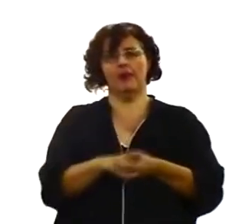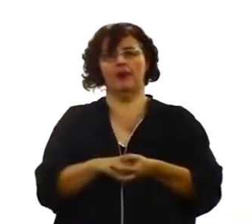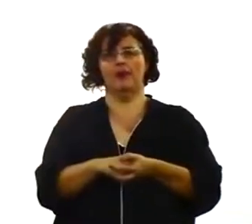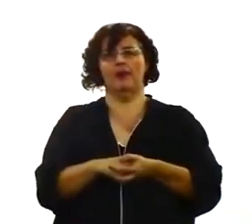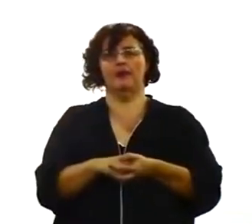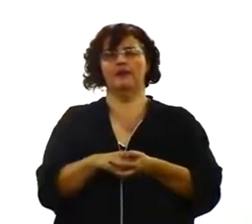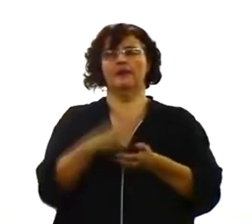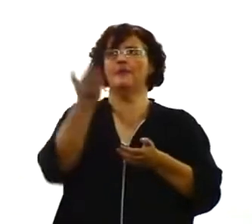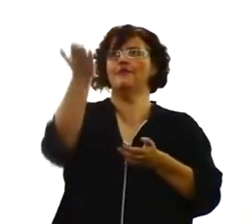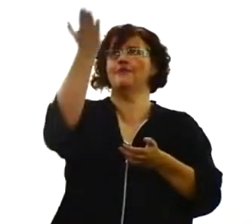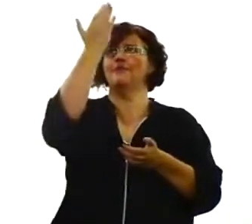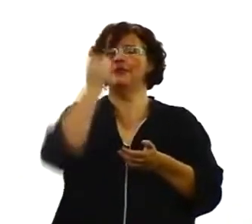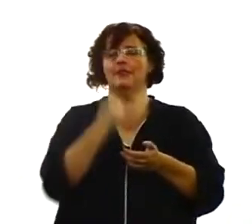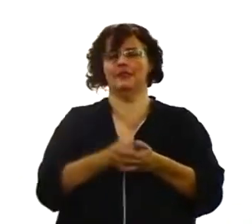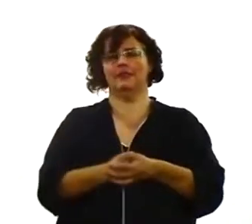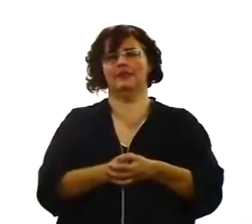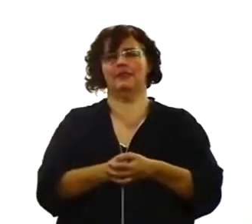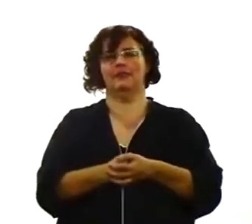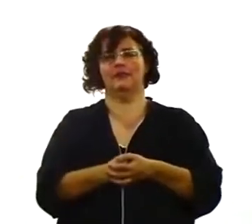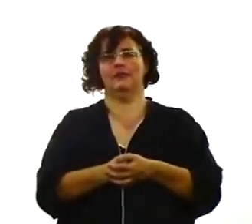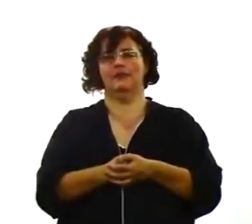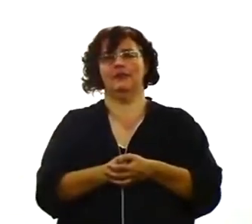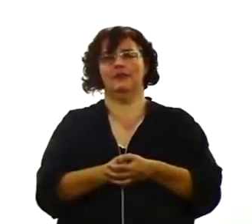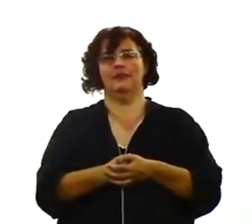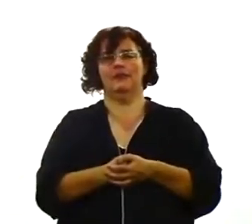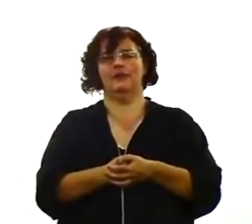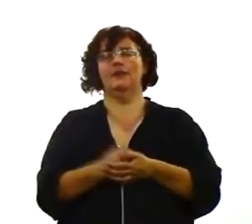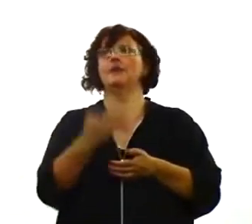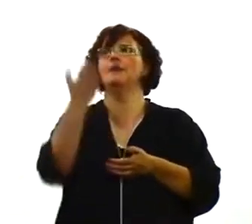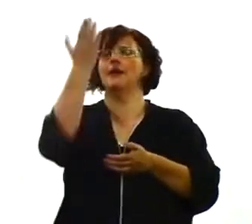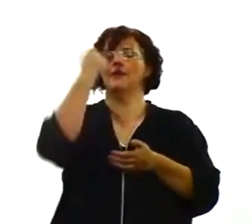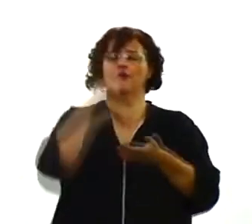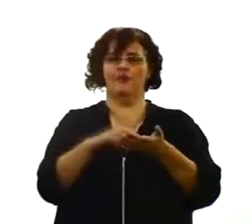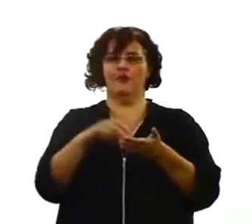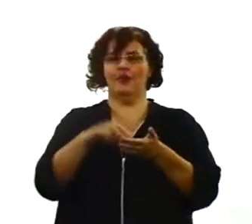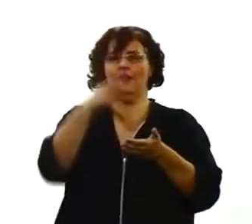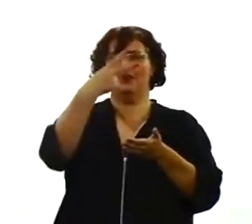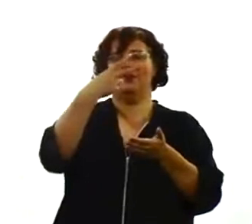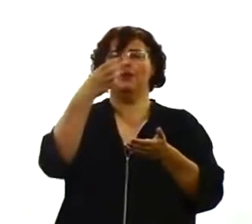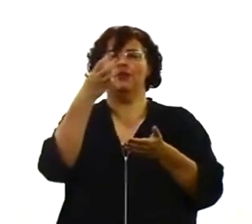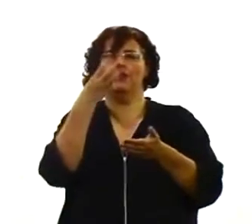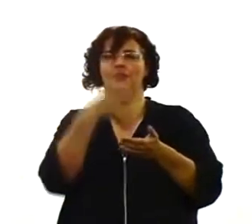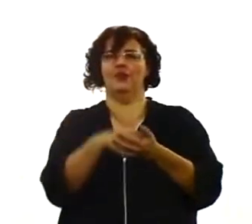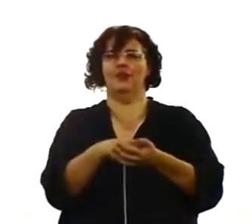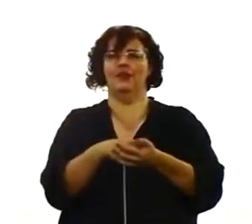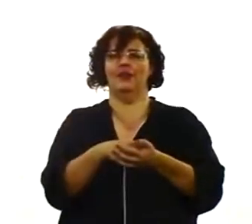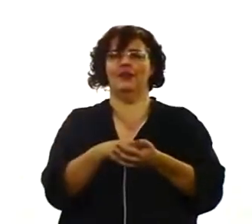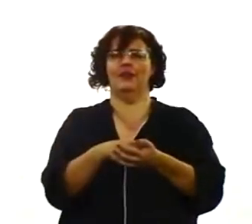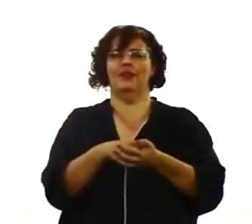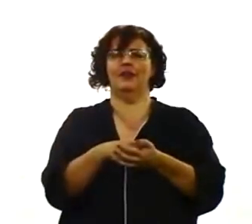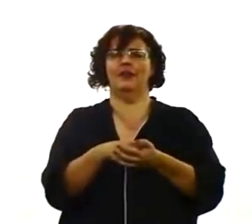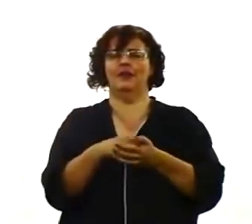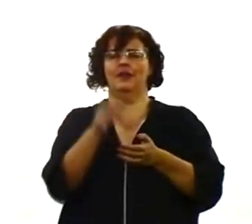vinda, a parousia. No versículo 23, a parousia. A parousia